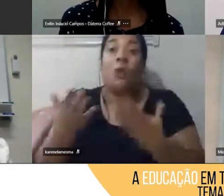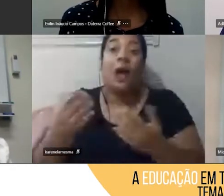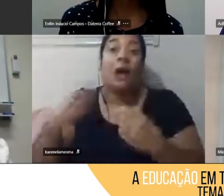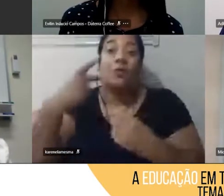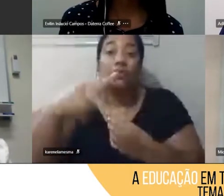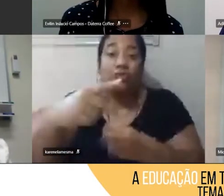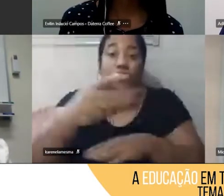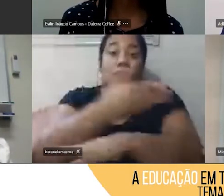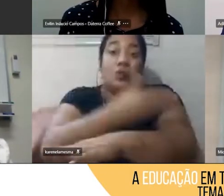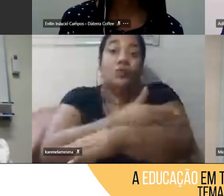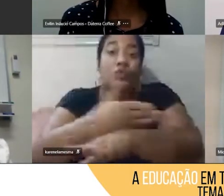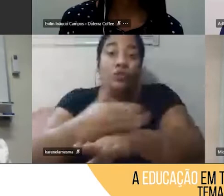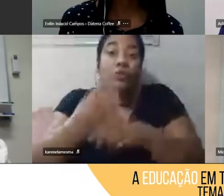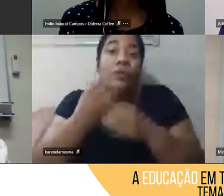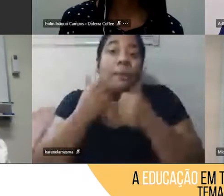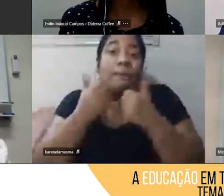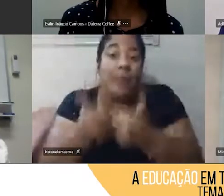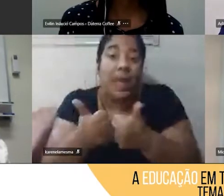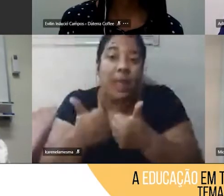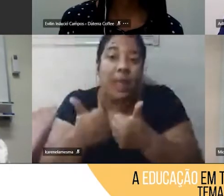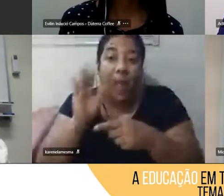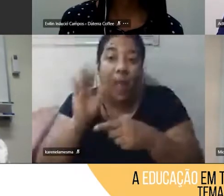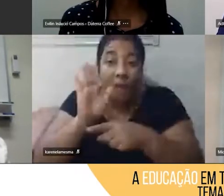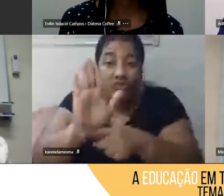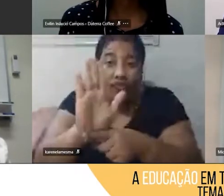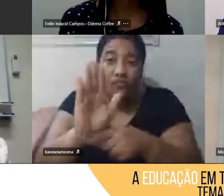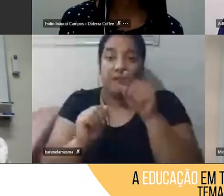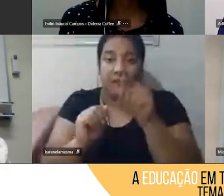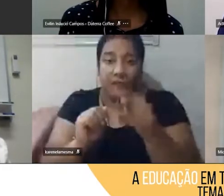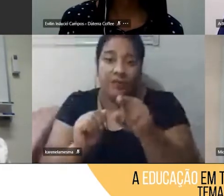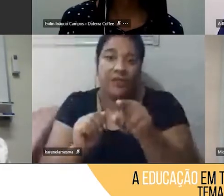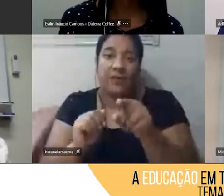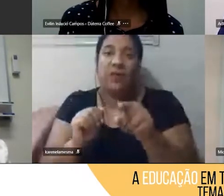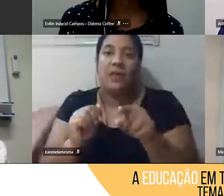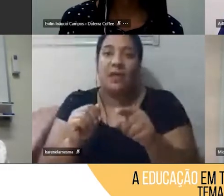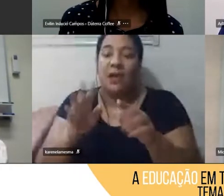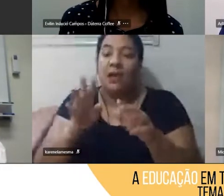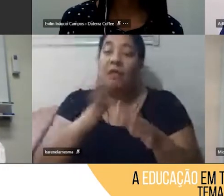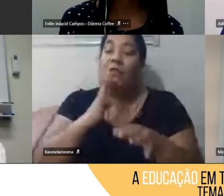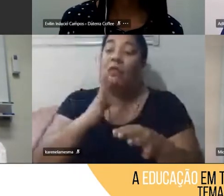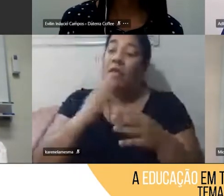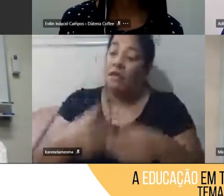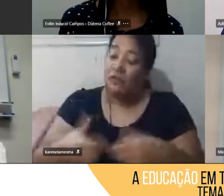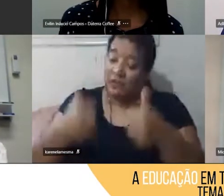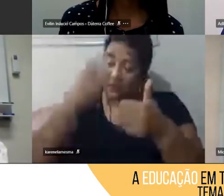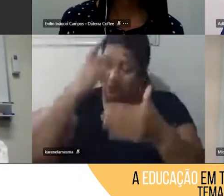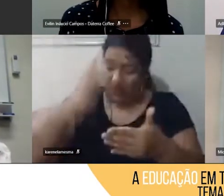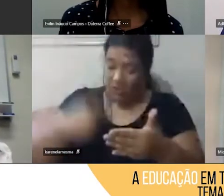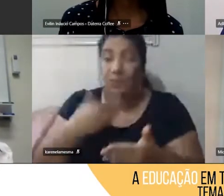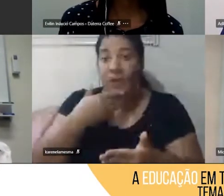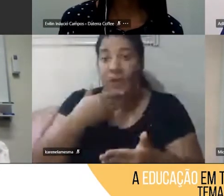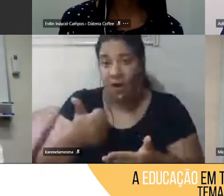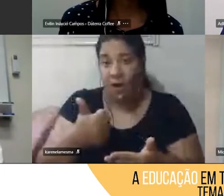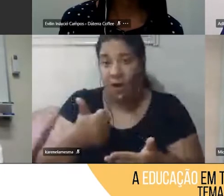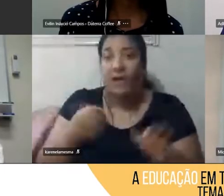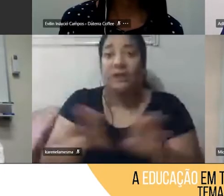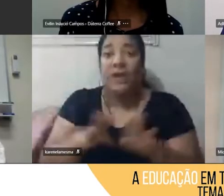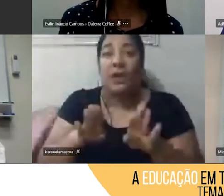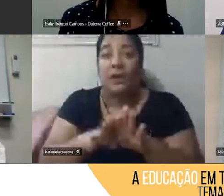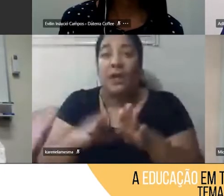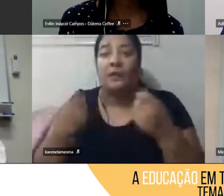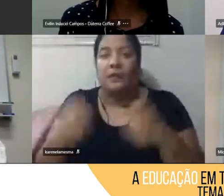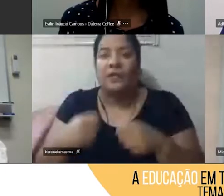para você e que te ajudam a se conhecer melhor e aí, gente, questionamento, por que eu estou sentindo